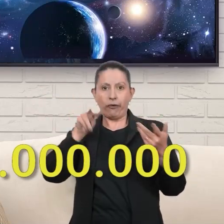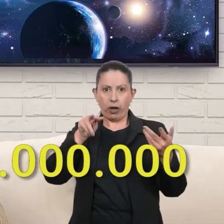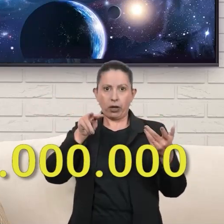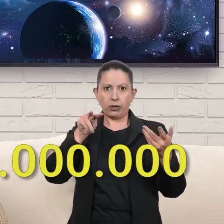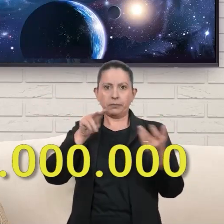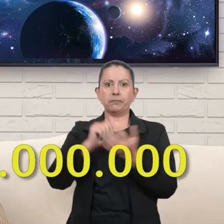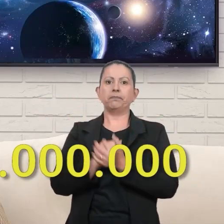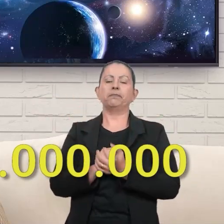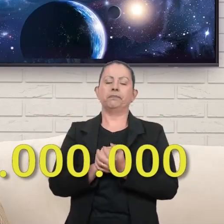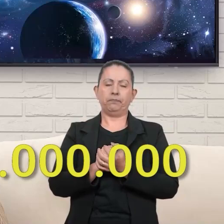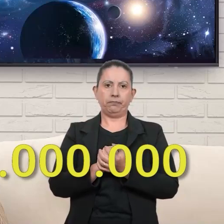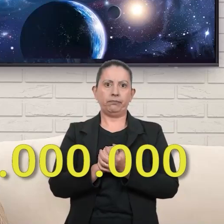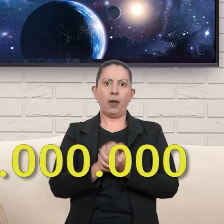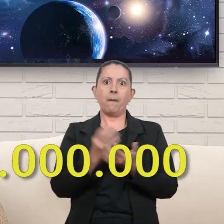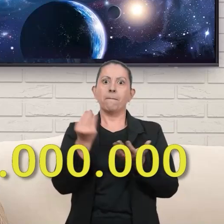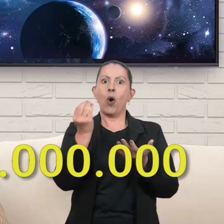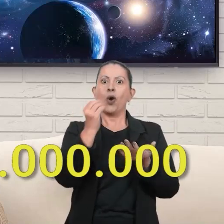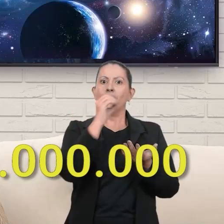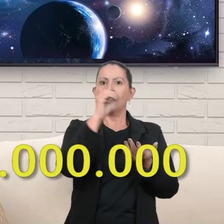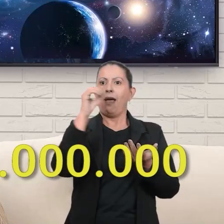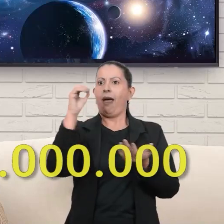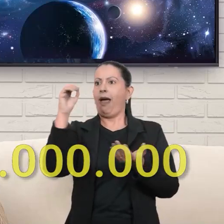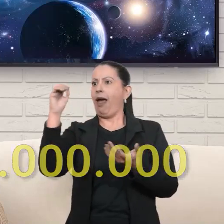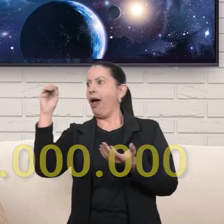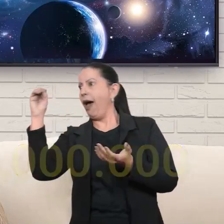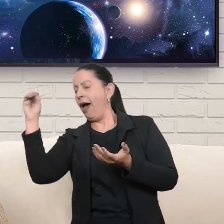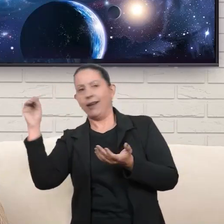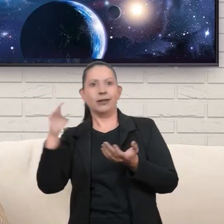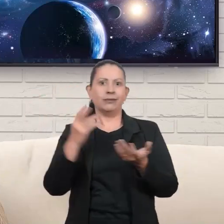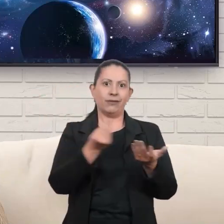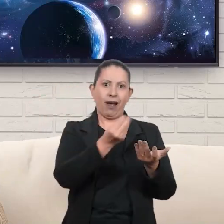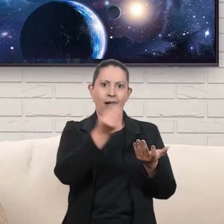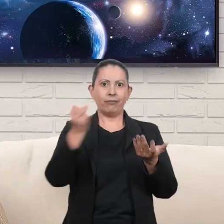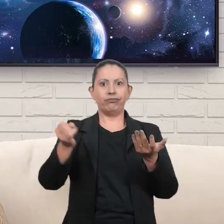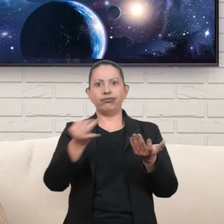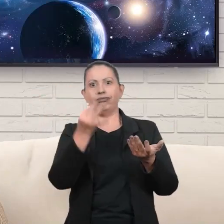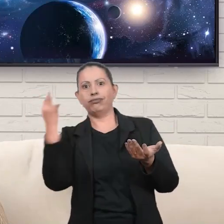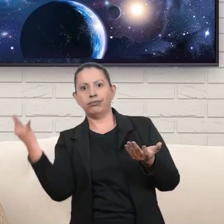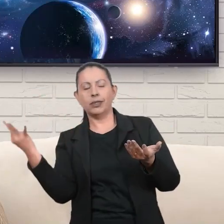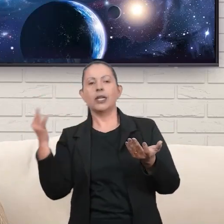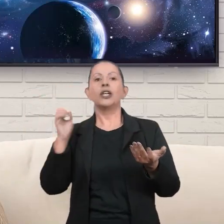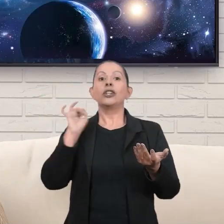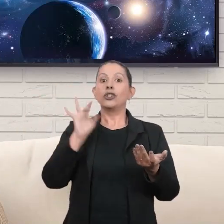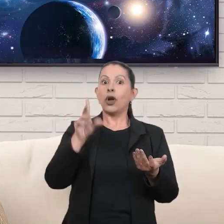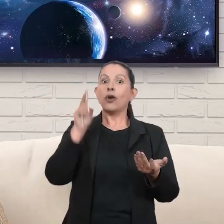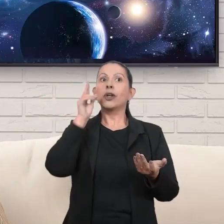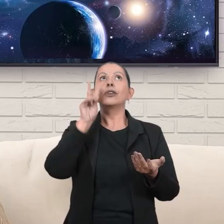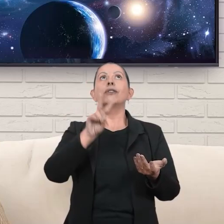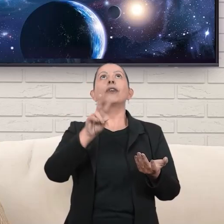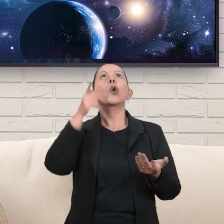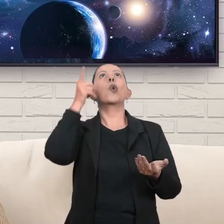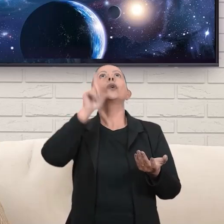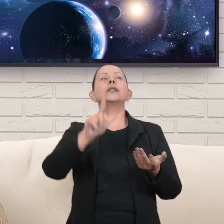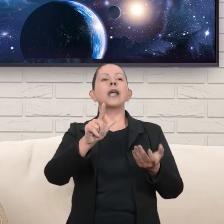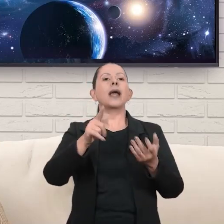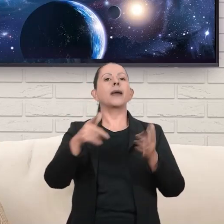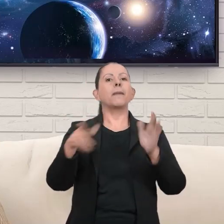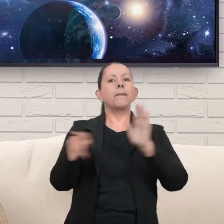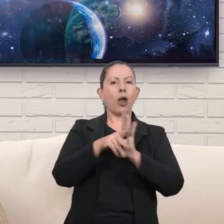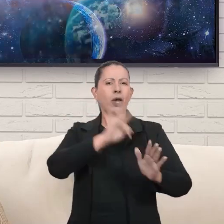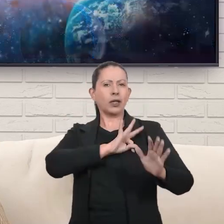escreve assim, ó. É muito zero, né? Isso só as que nós conseguimos enxergar com a nossa